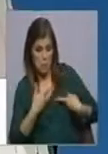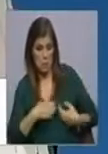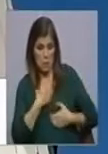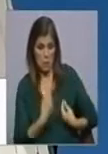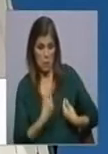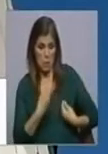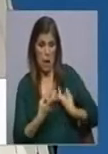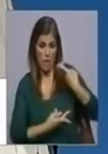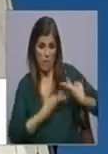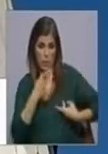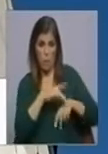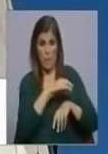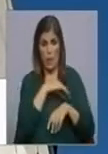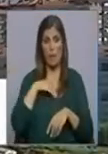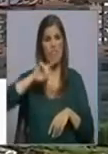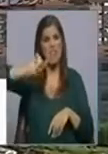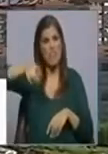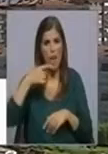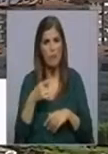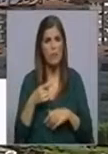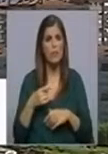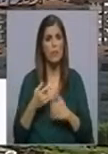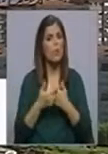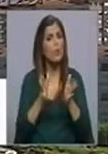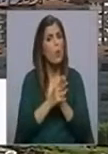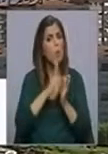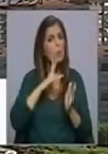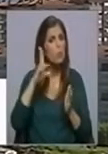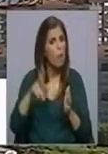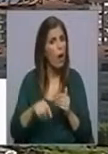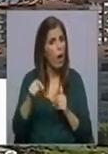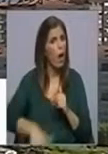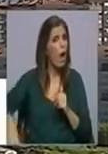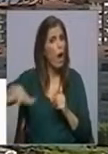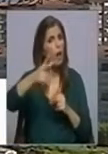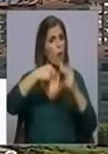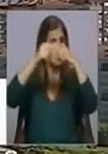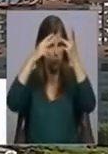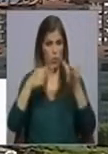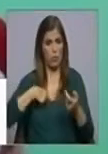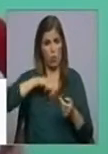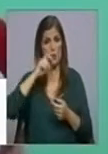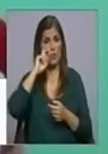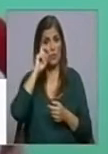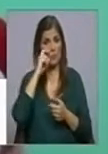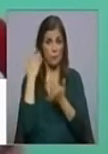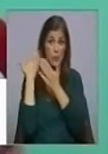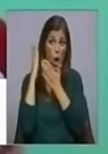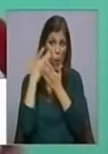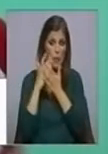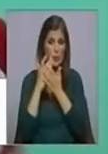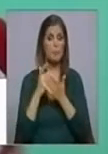deve ser feita de imediato em todo o país. O nós continuamos a defender é que nas obras e nas